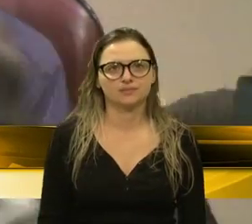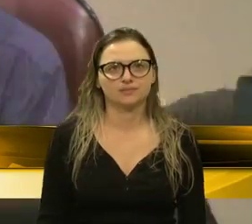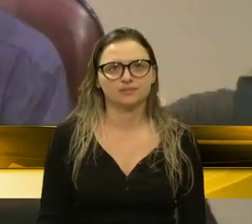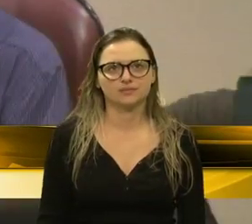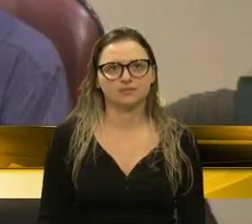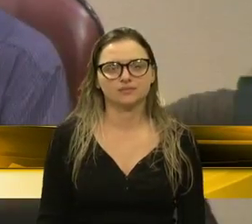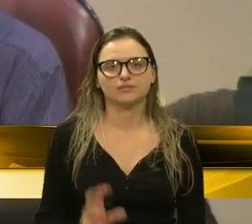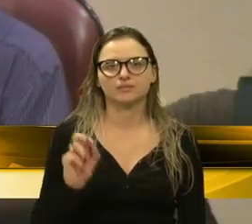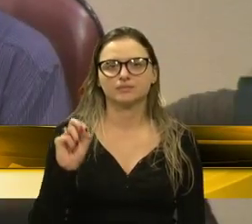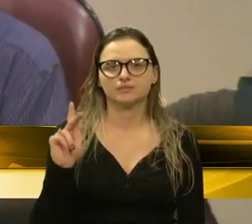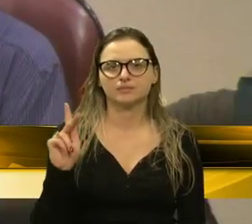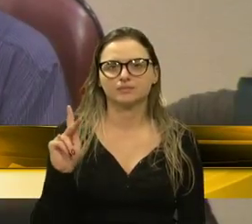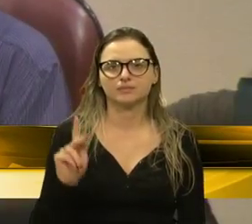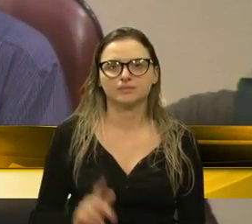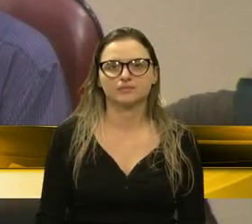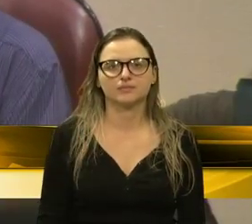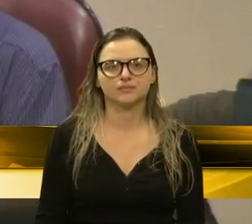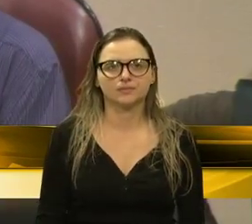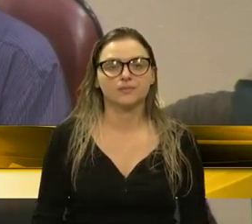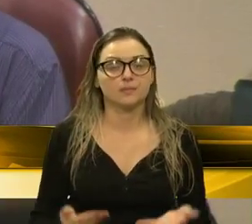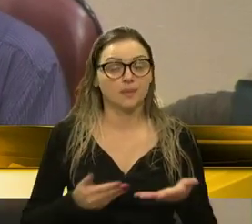Ok. Em apreciação, os votos...